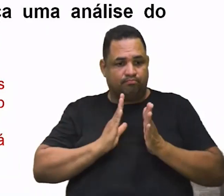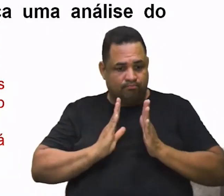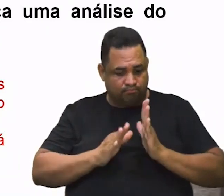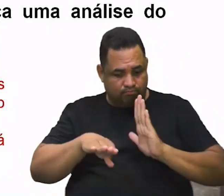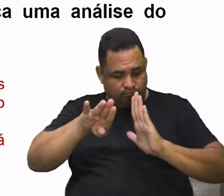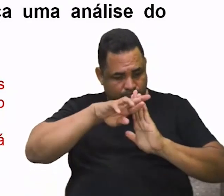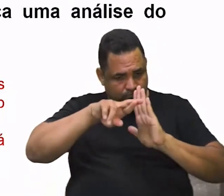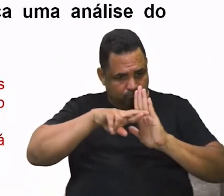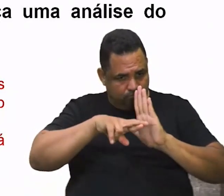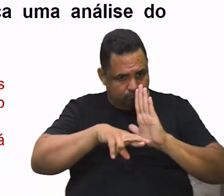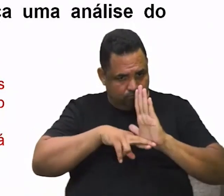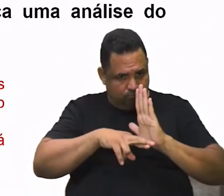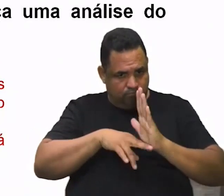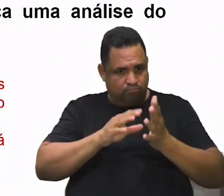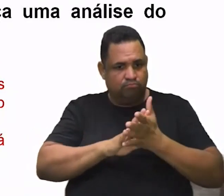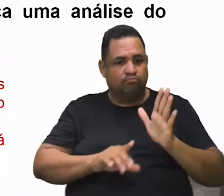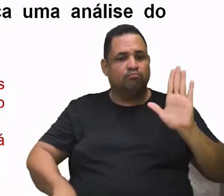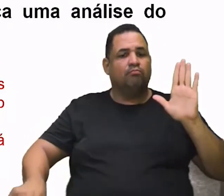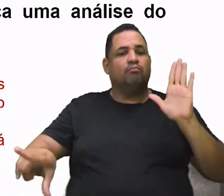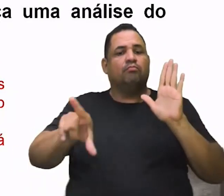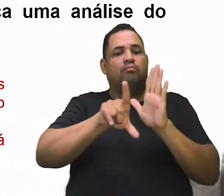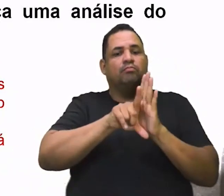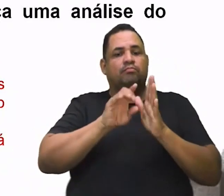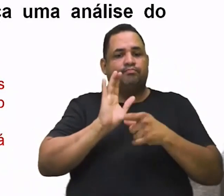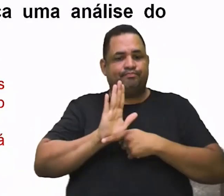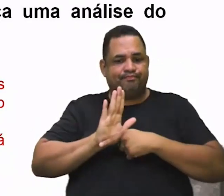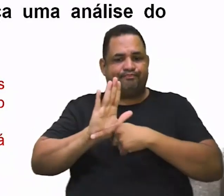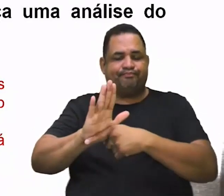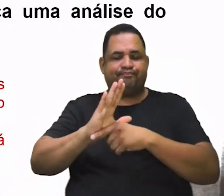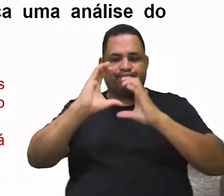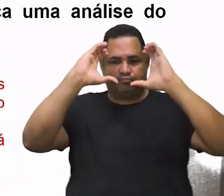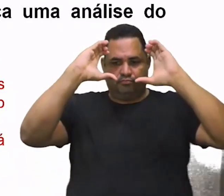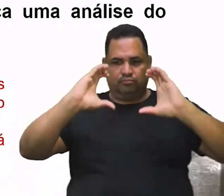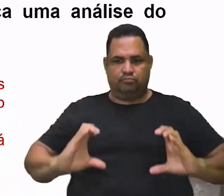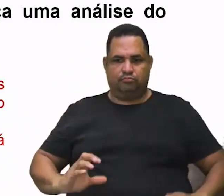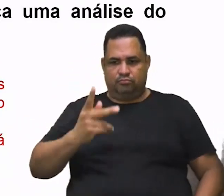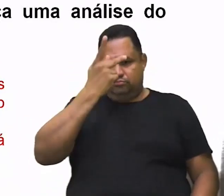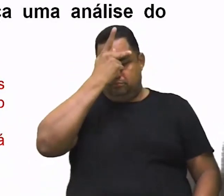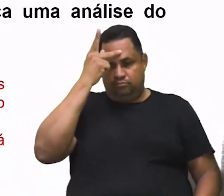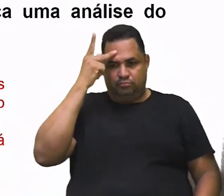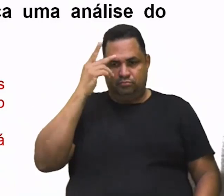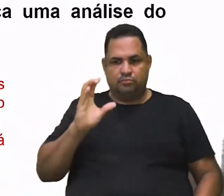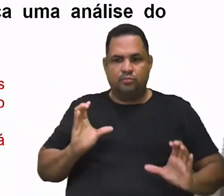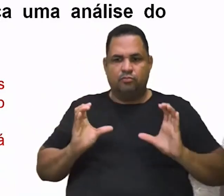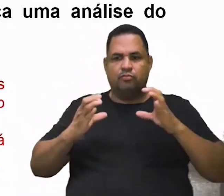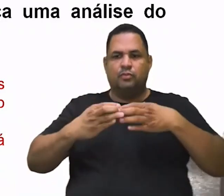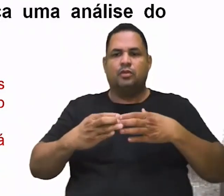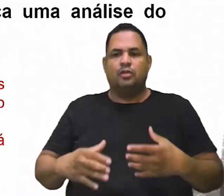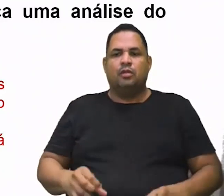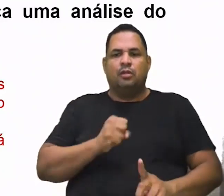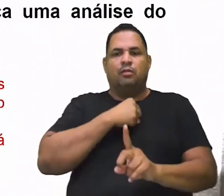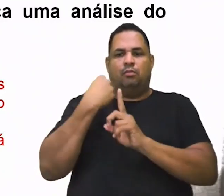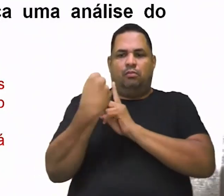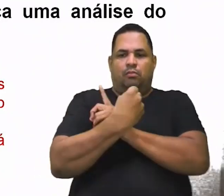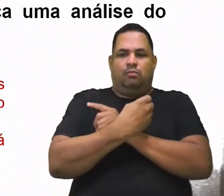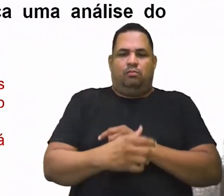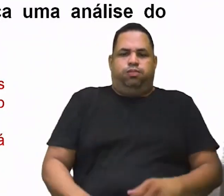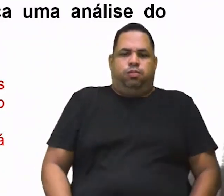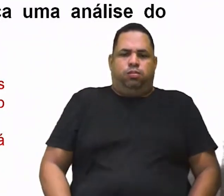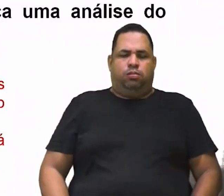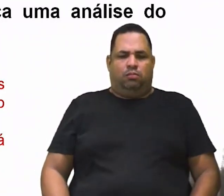que a lei ensina e estará a favor do cidadão. Olha só. Análise, vocês aprenderam aqui